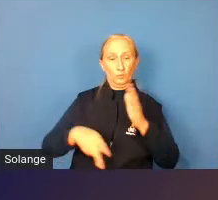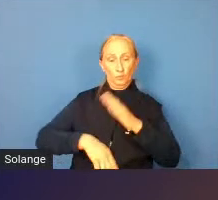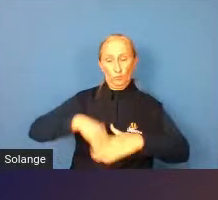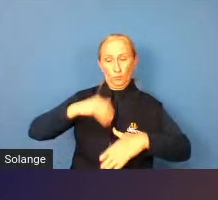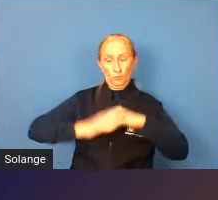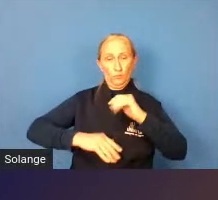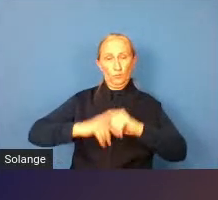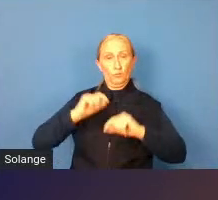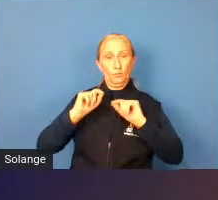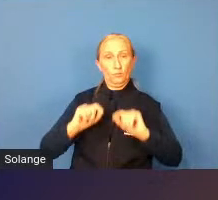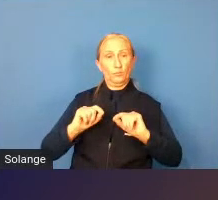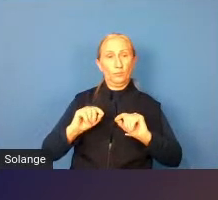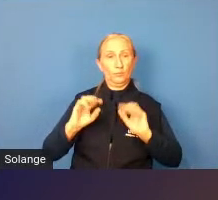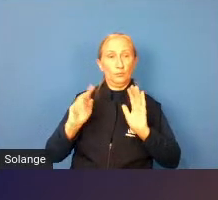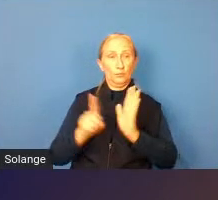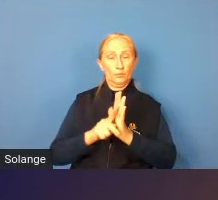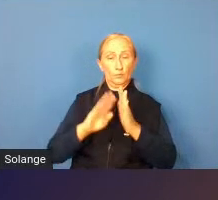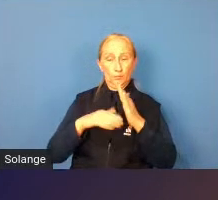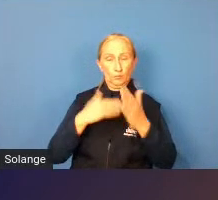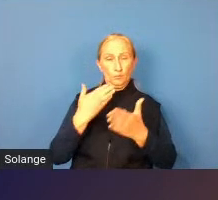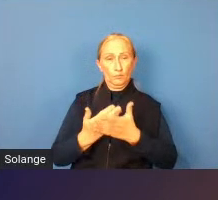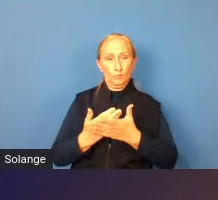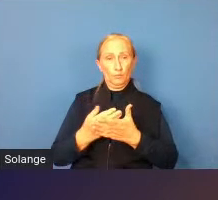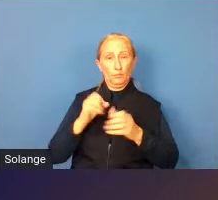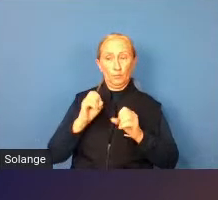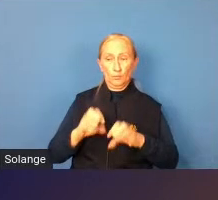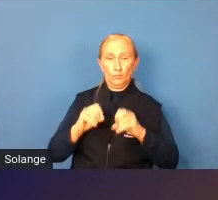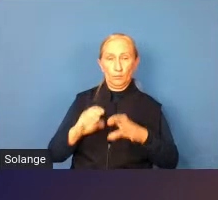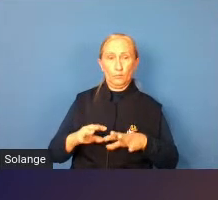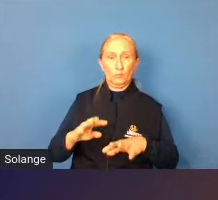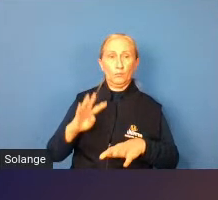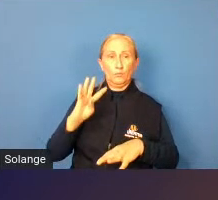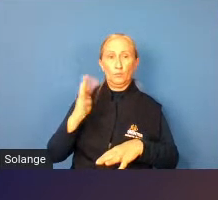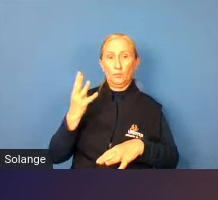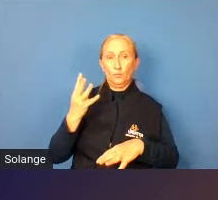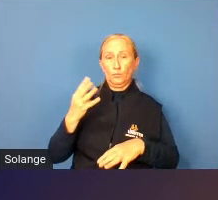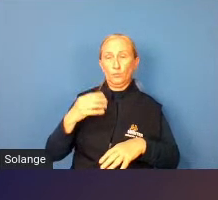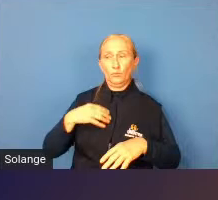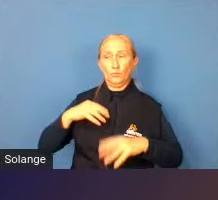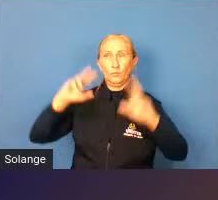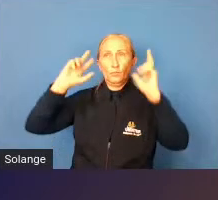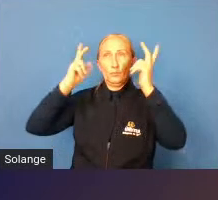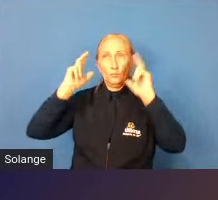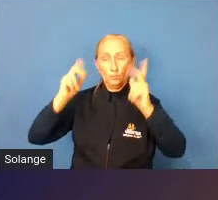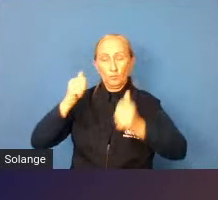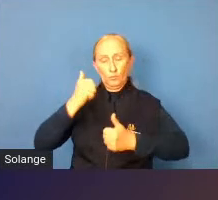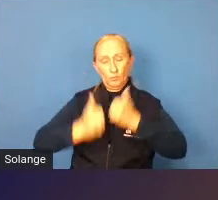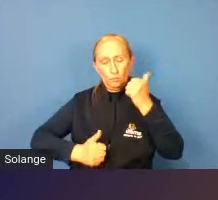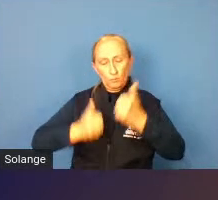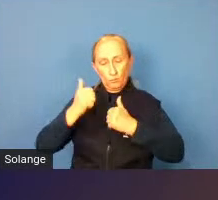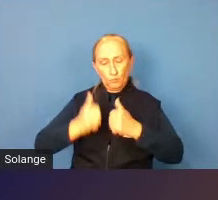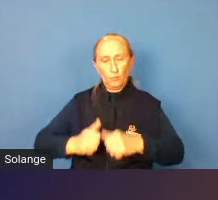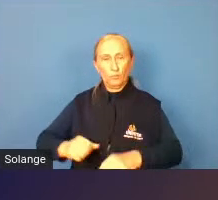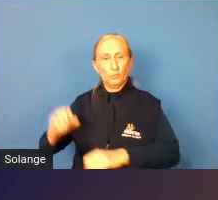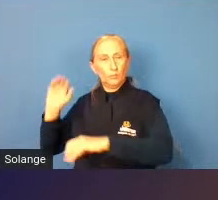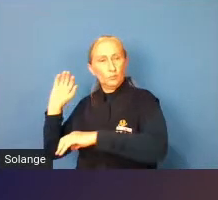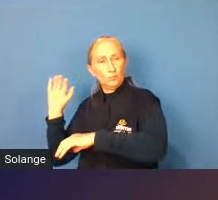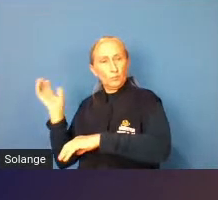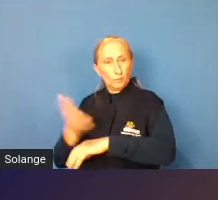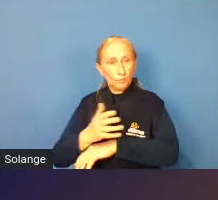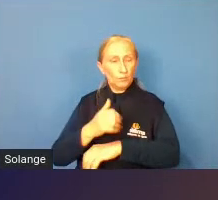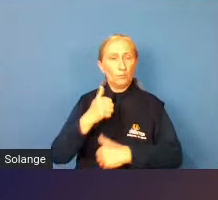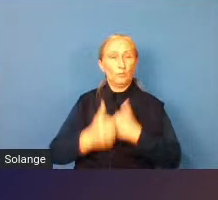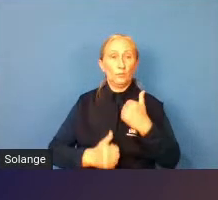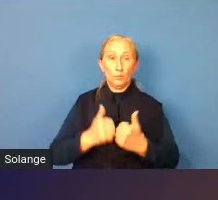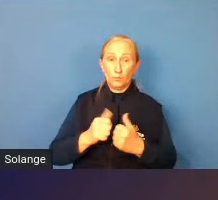educação física da escola é só para ministrar o quarteto fantástico que é o vôlei o basquete o futebol o handball então não é bem assim